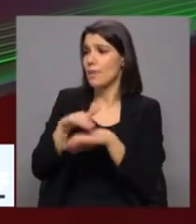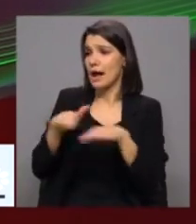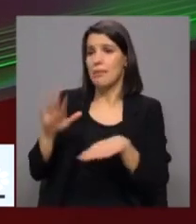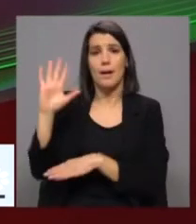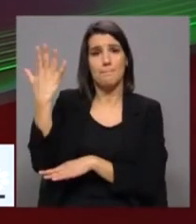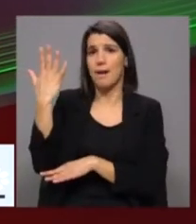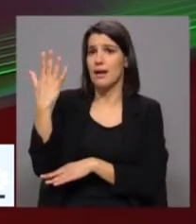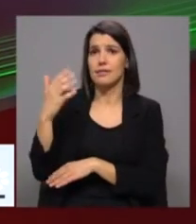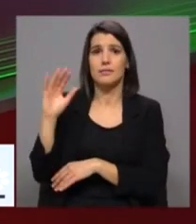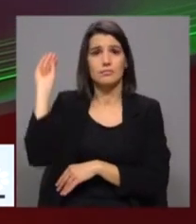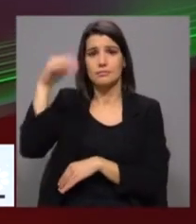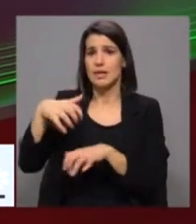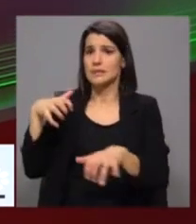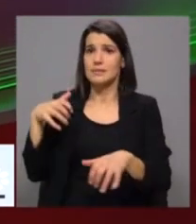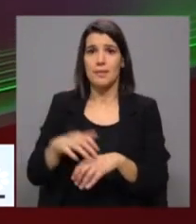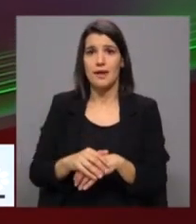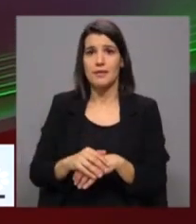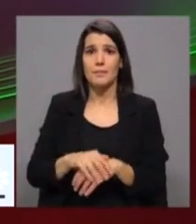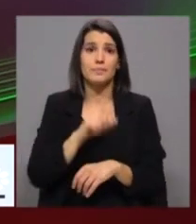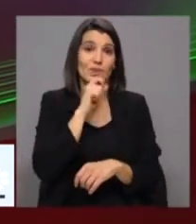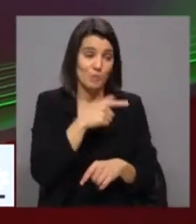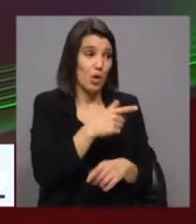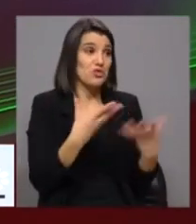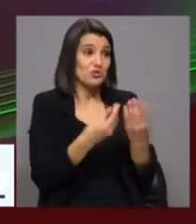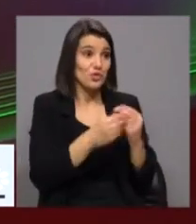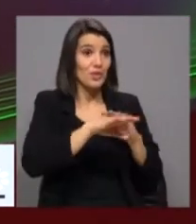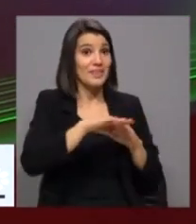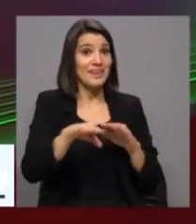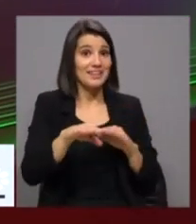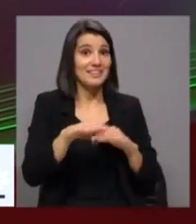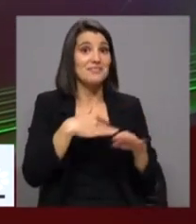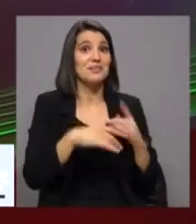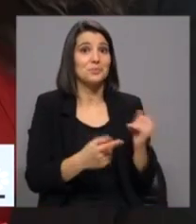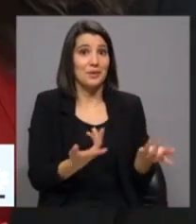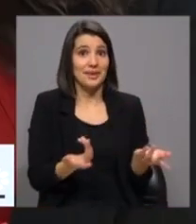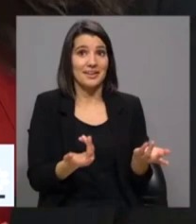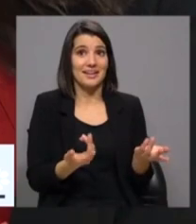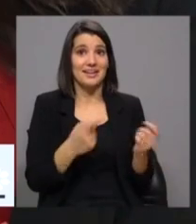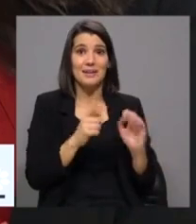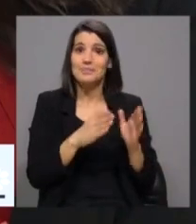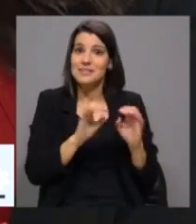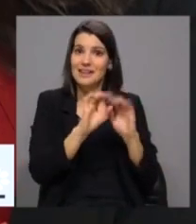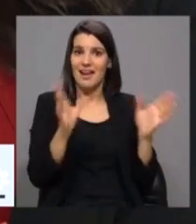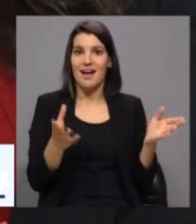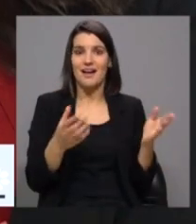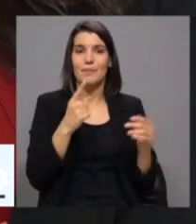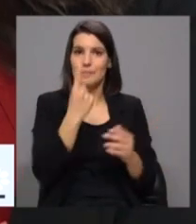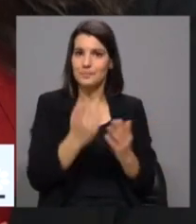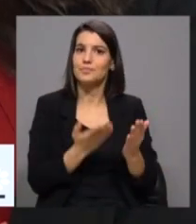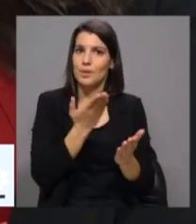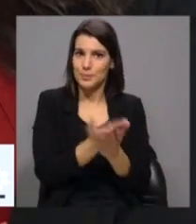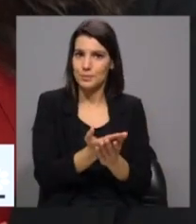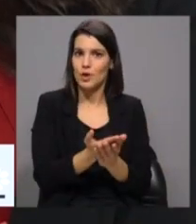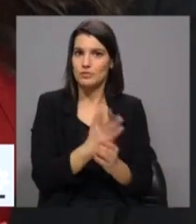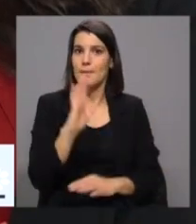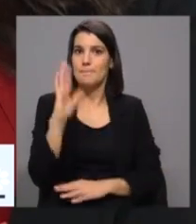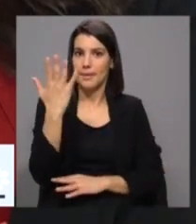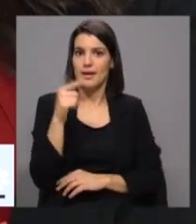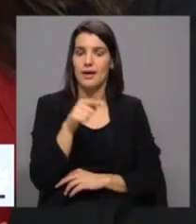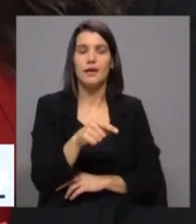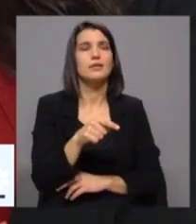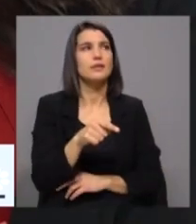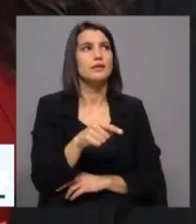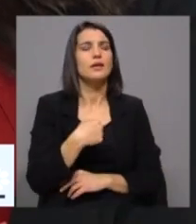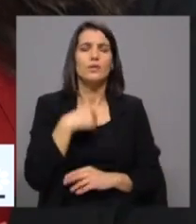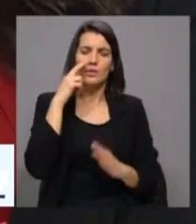mas quando o PAN diz que até pode fazê-lo com a direita, enfim, fará o quê? Esta clareza é muito necessária. Há uma proposta, no entanto, do PAN, que